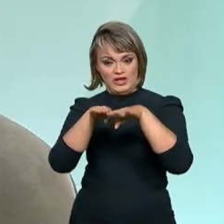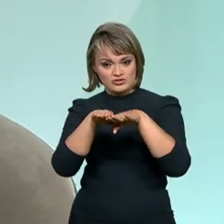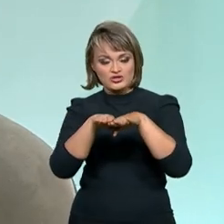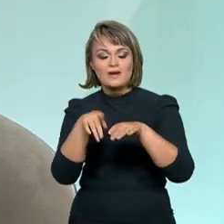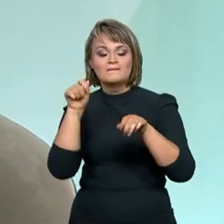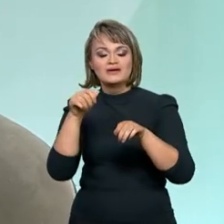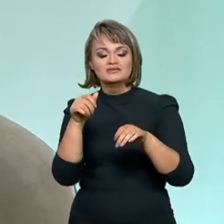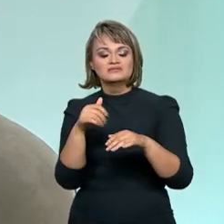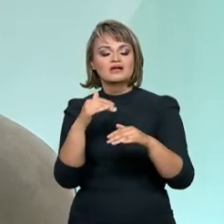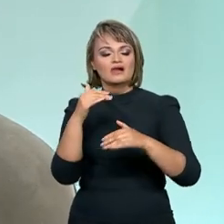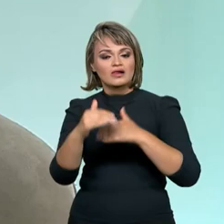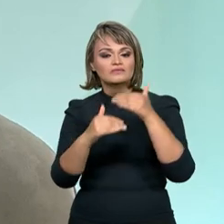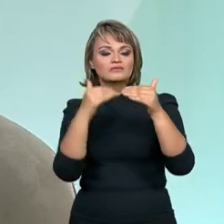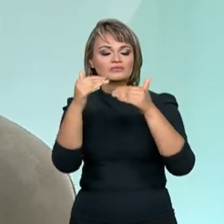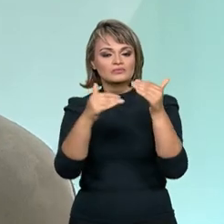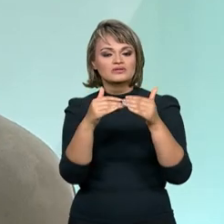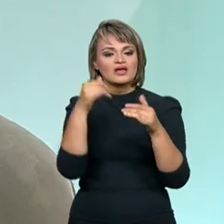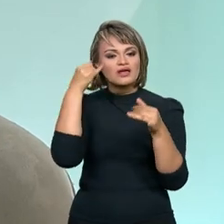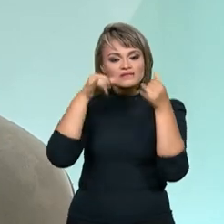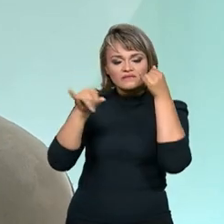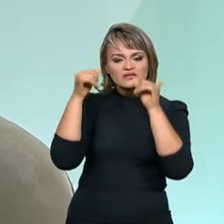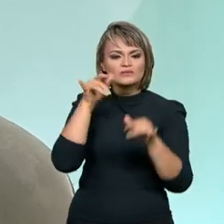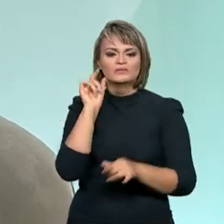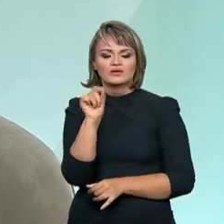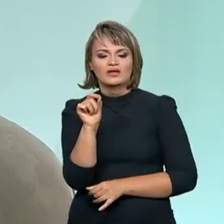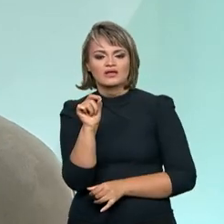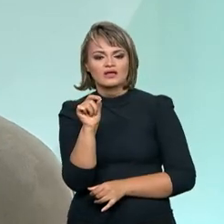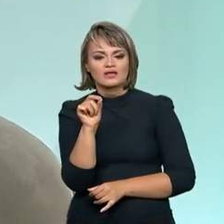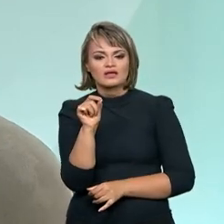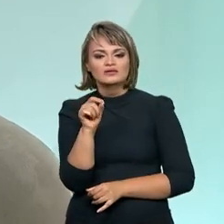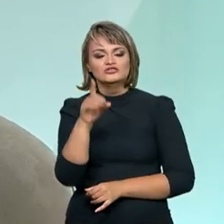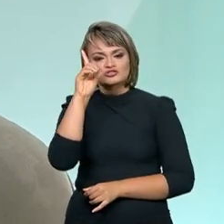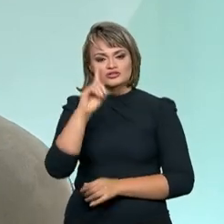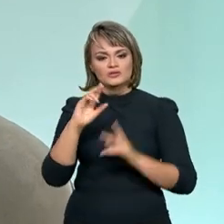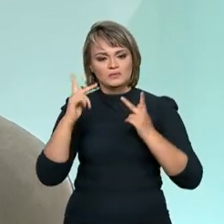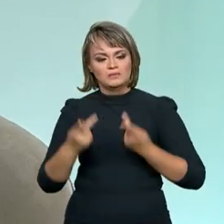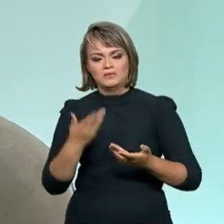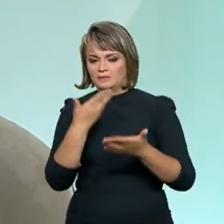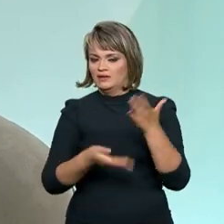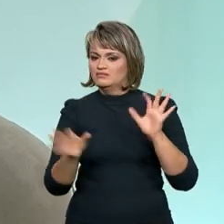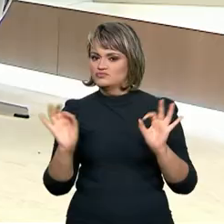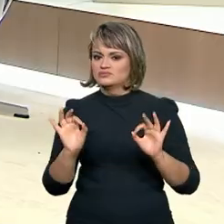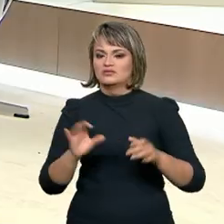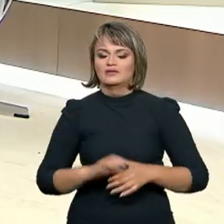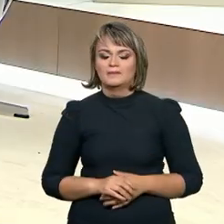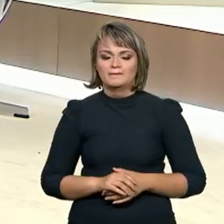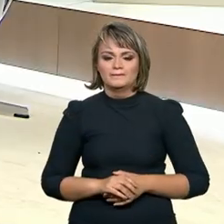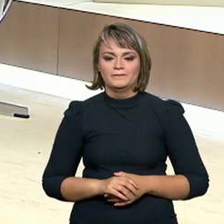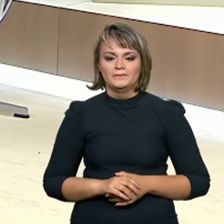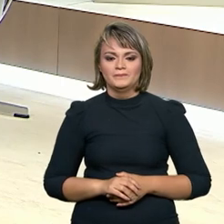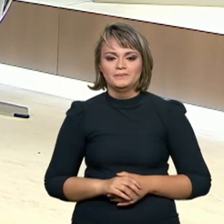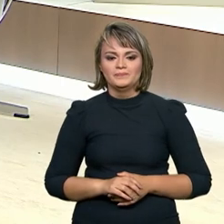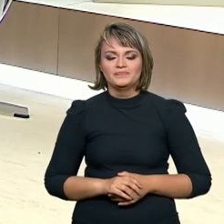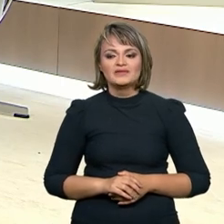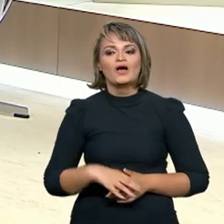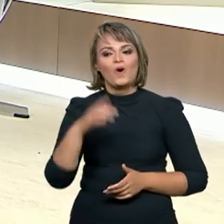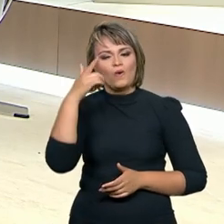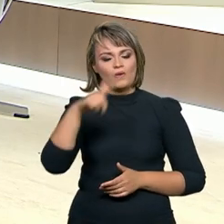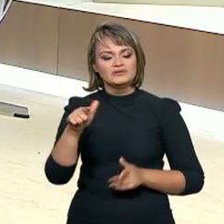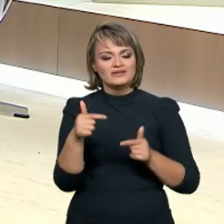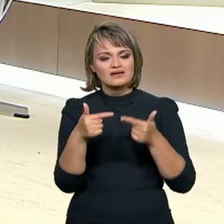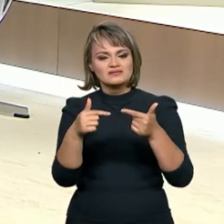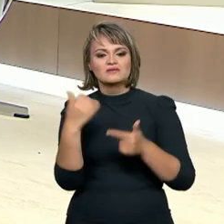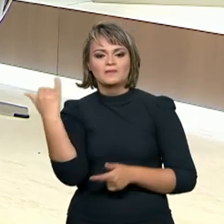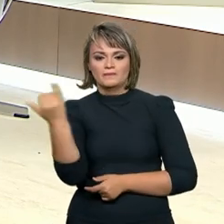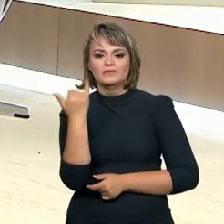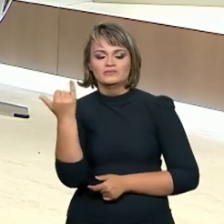preventiva em outros espaços, evitando a violação de direitos humanos. Trazendo agora uma outra iniciativa importante da